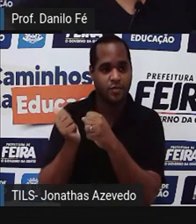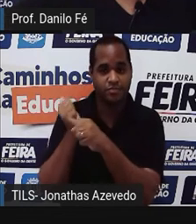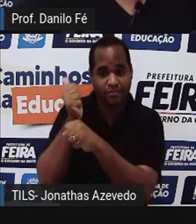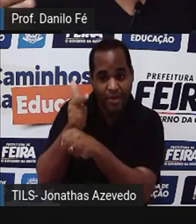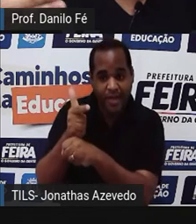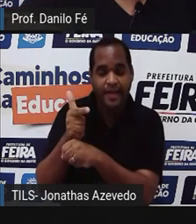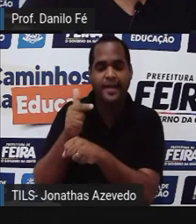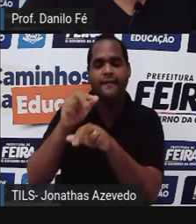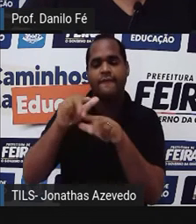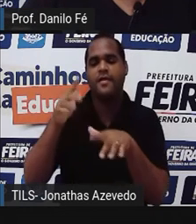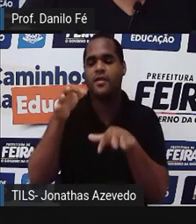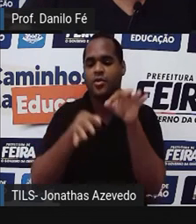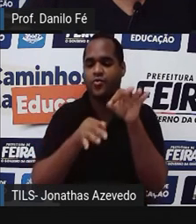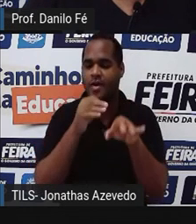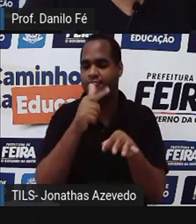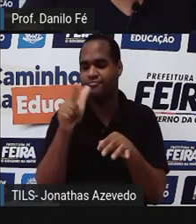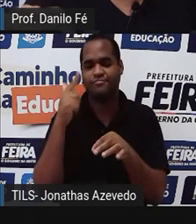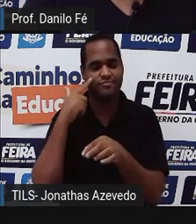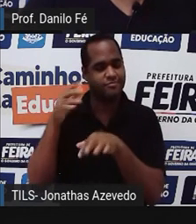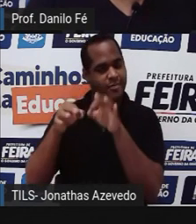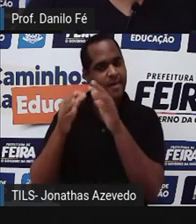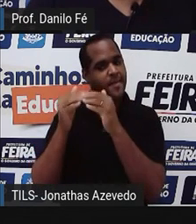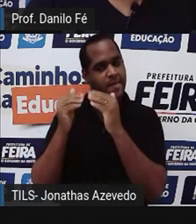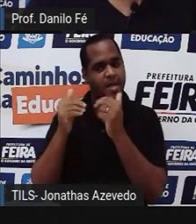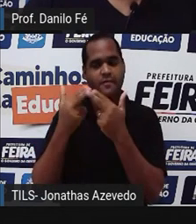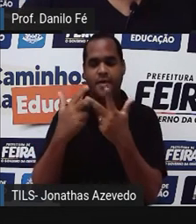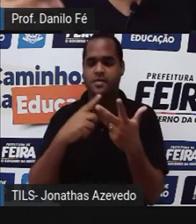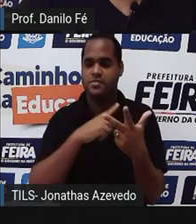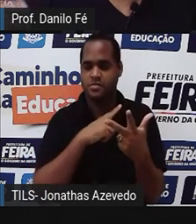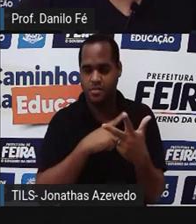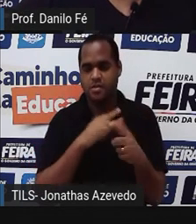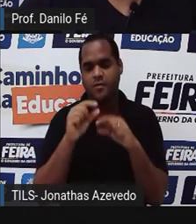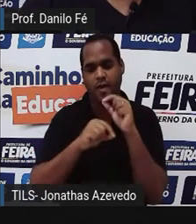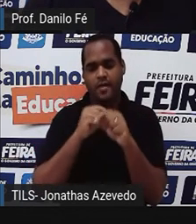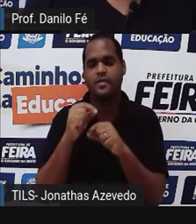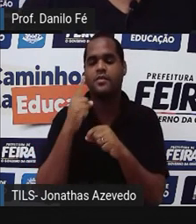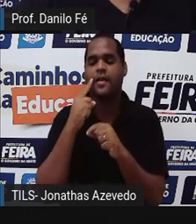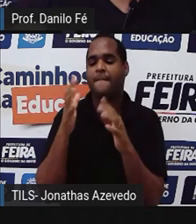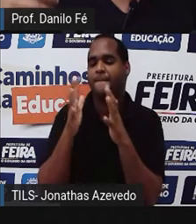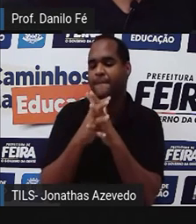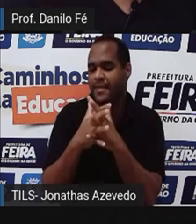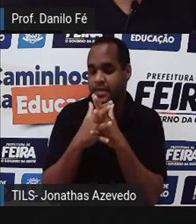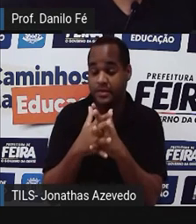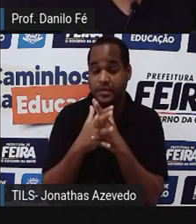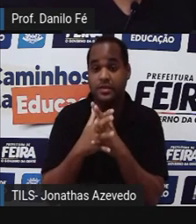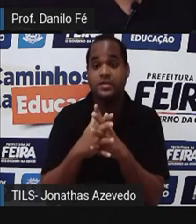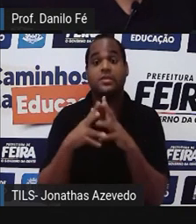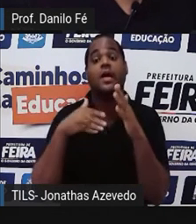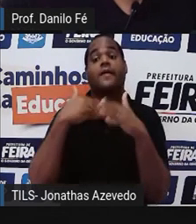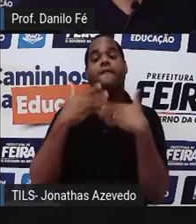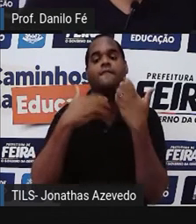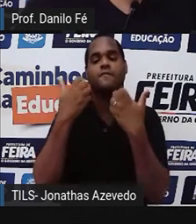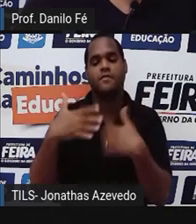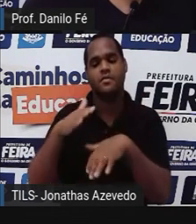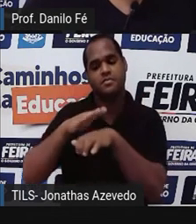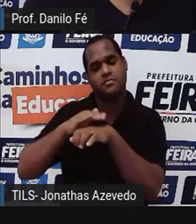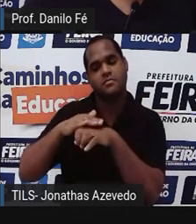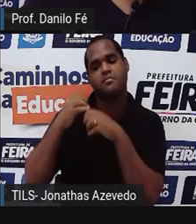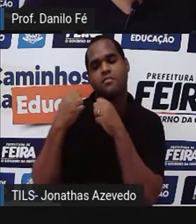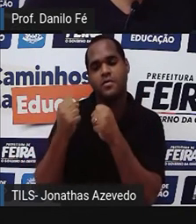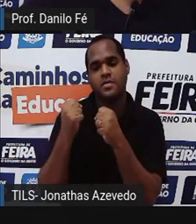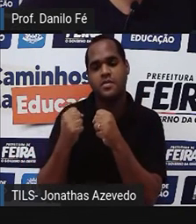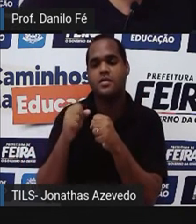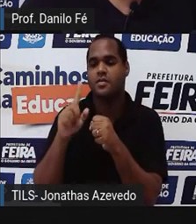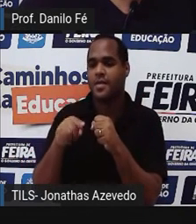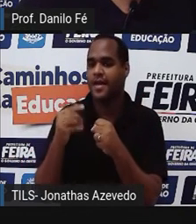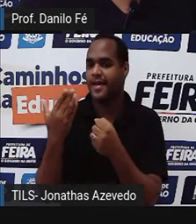conflitos e julgar os conflitos e impedir que houvesse uma grande confusão. E a quem caberia esse poder moderador? Para